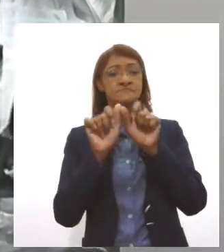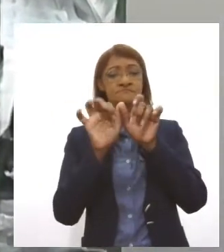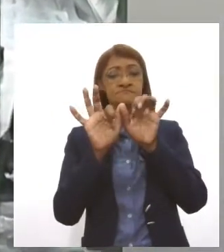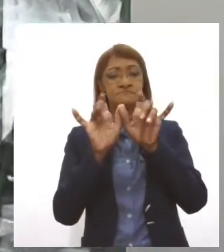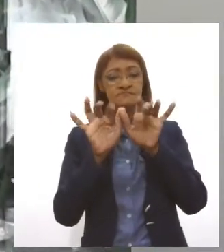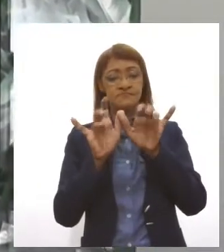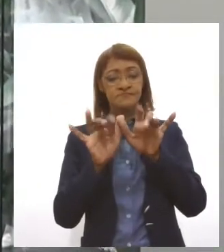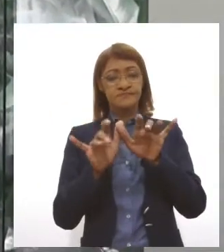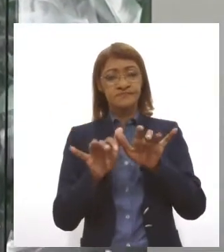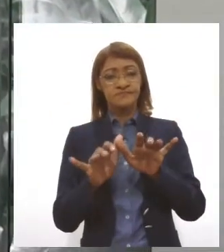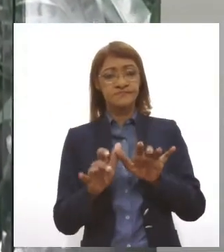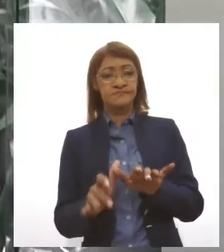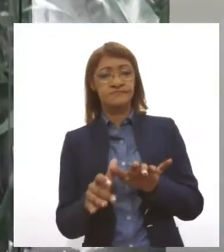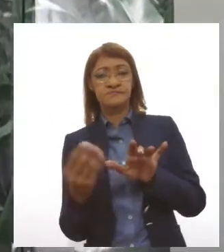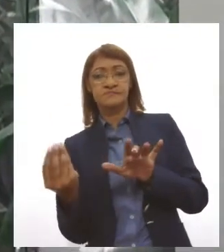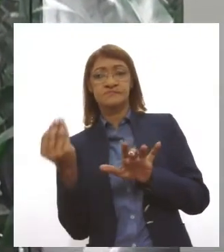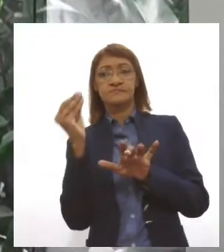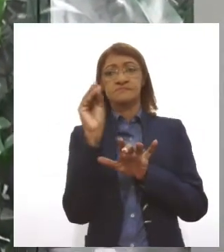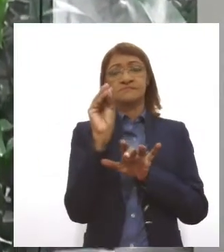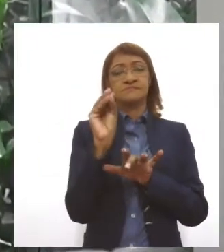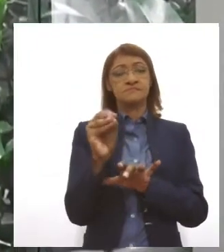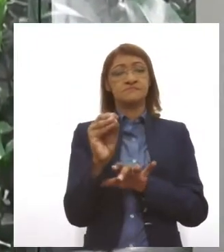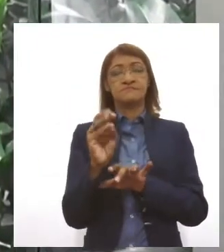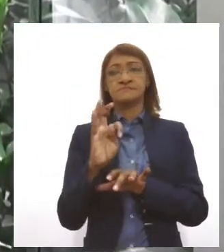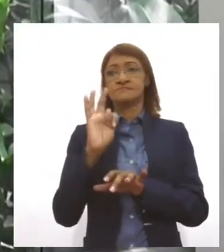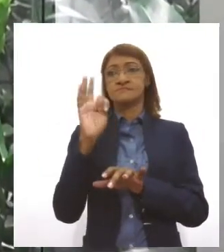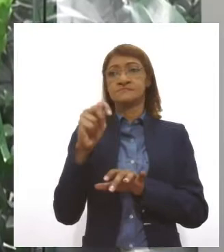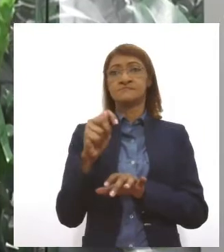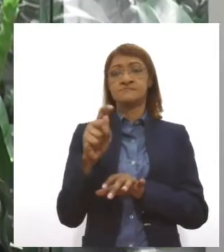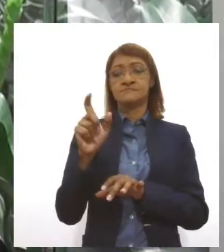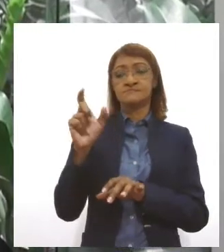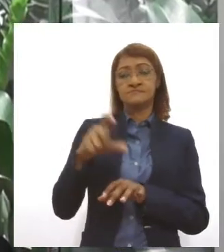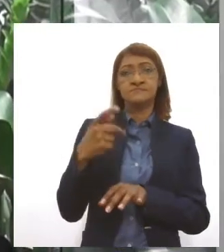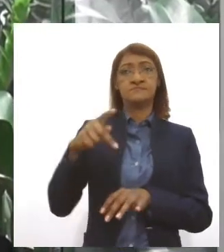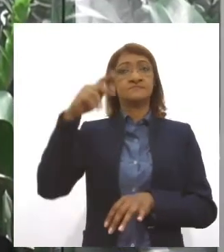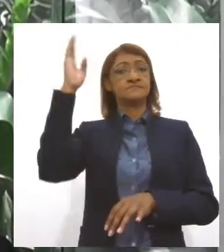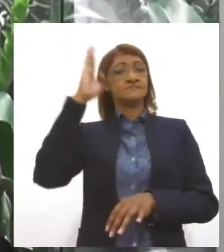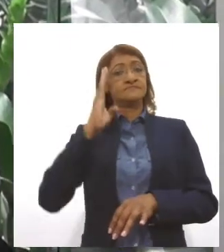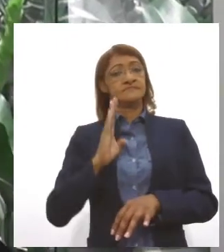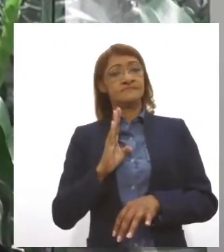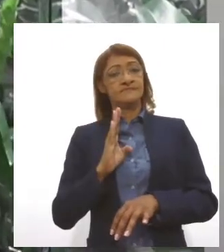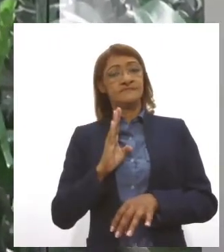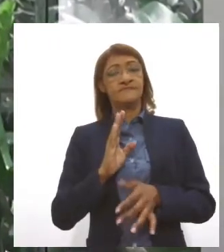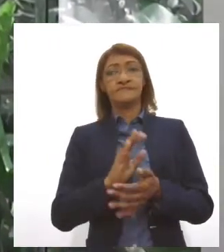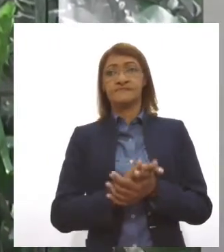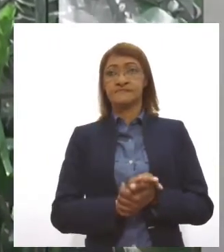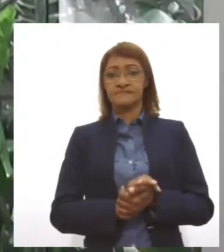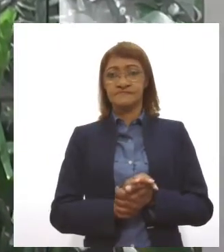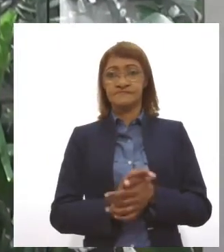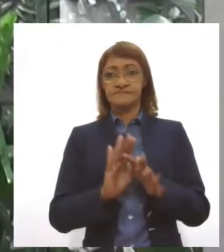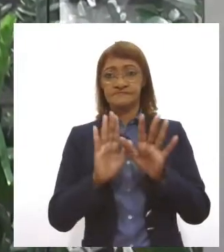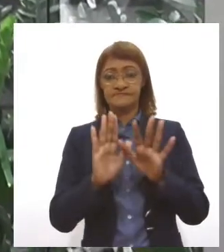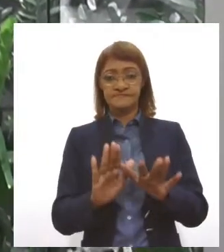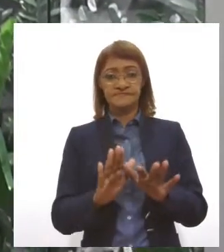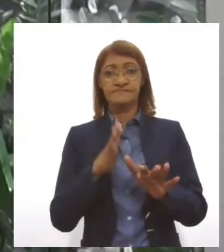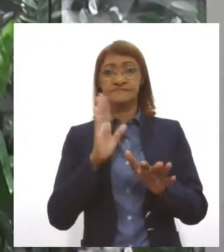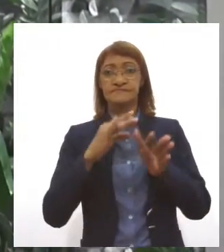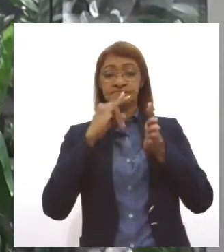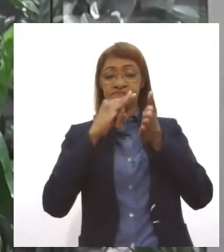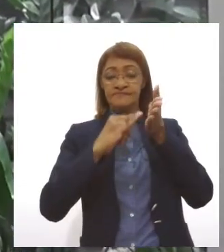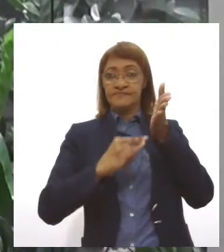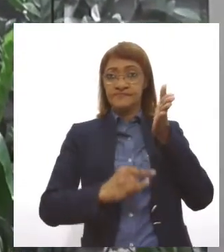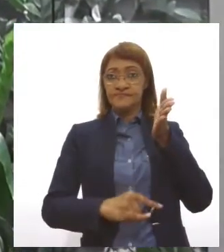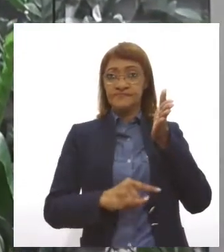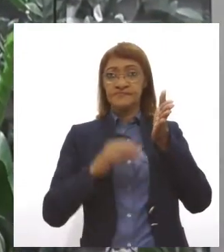colocado na grande plataforma que une todos os cartórios de notas de todo o Brasil. Uma vez estando esse documento na plataforma,